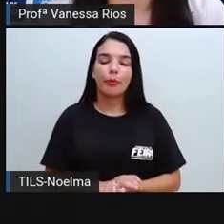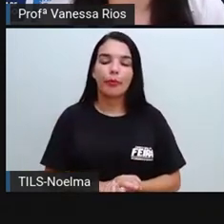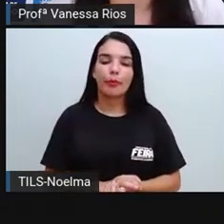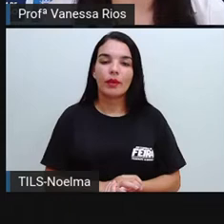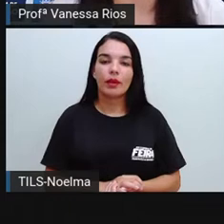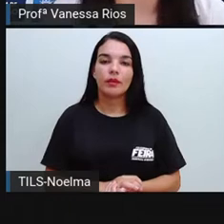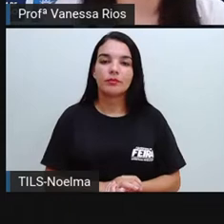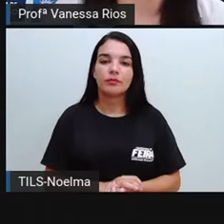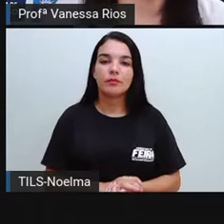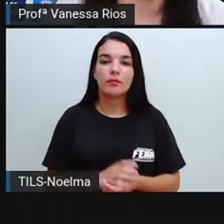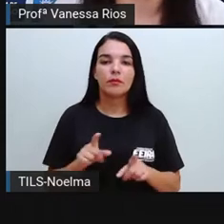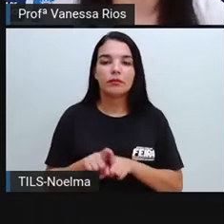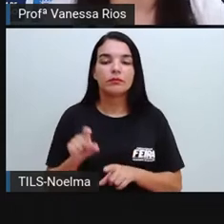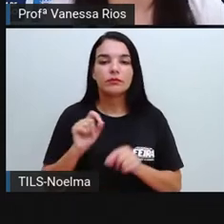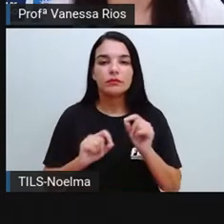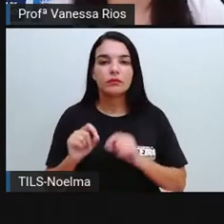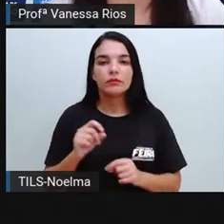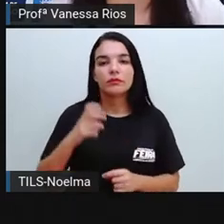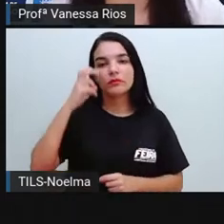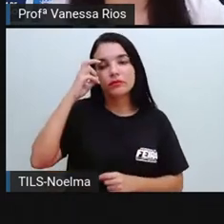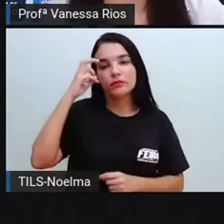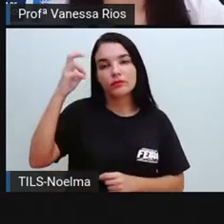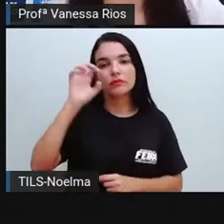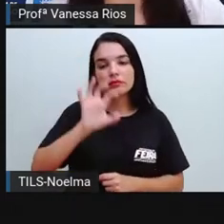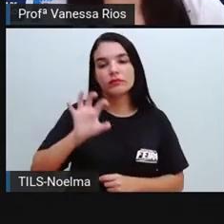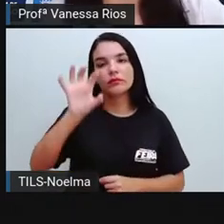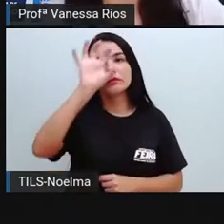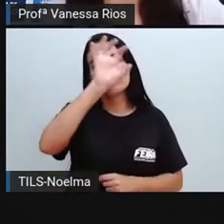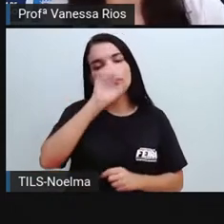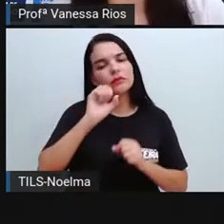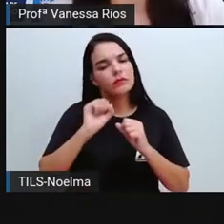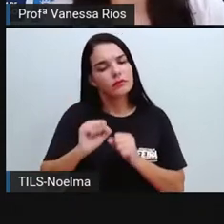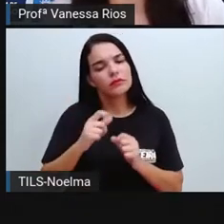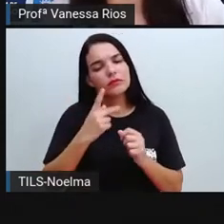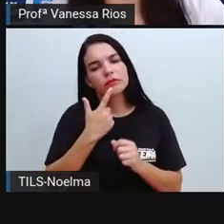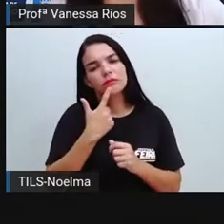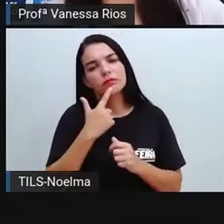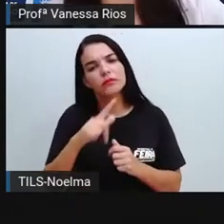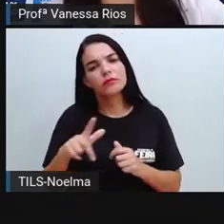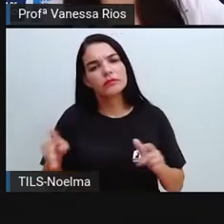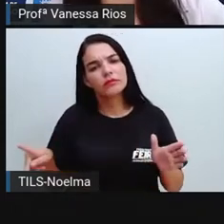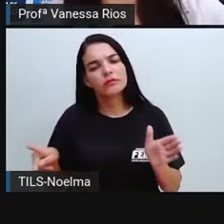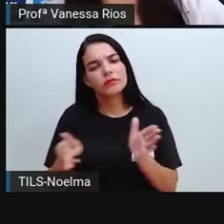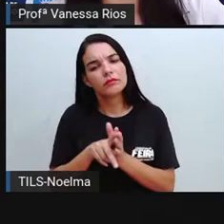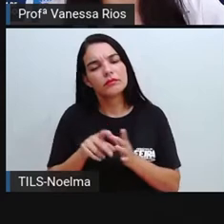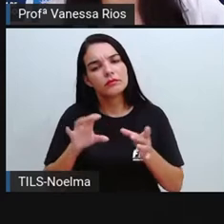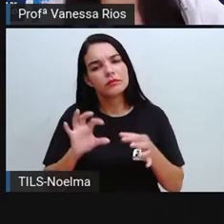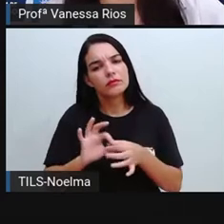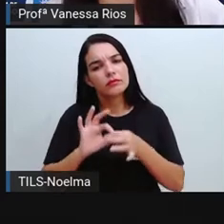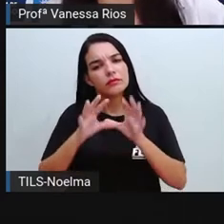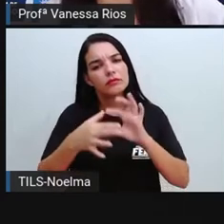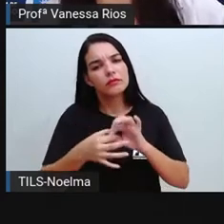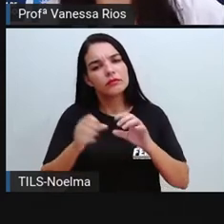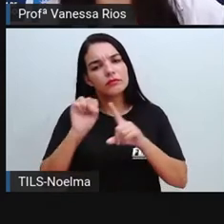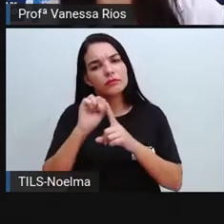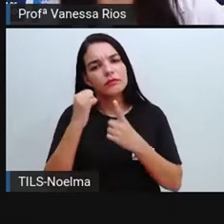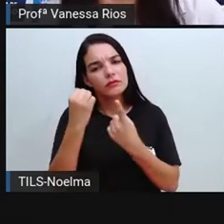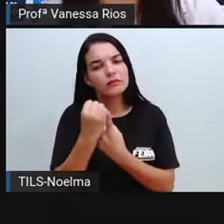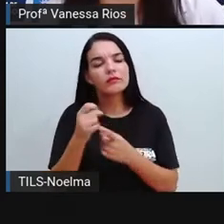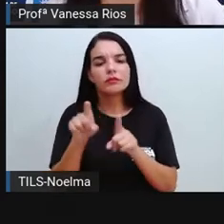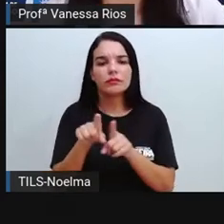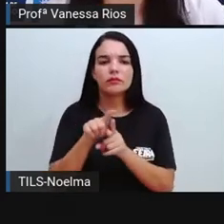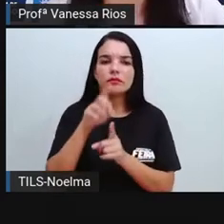culturais, regionais. Então, a língua materna está muito relacionada ao meio social, ao meio